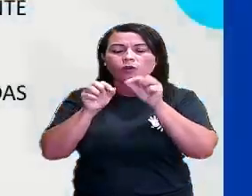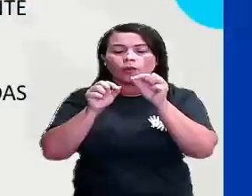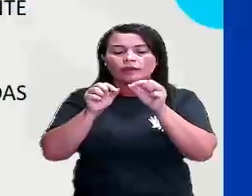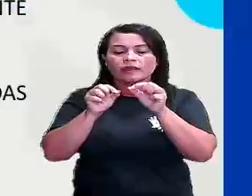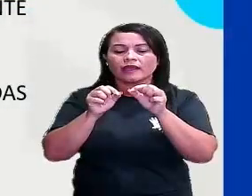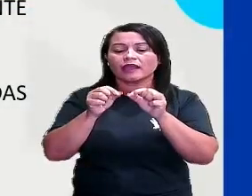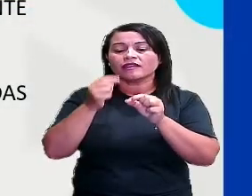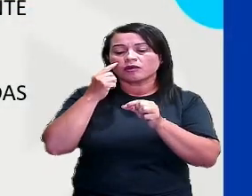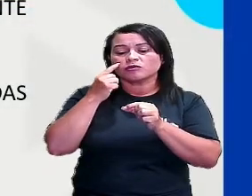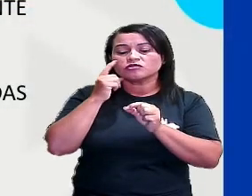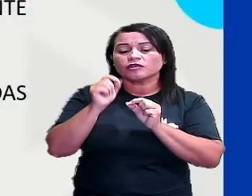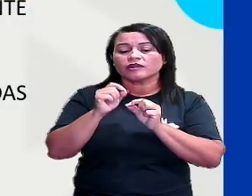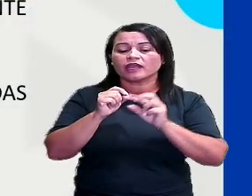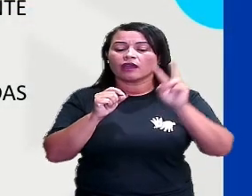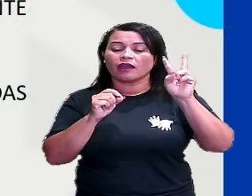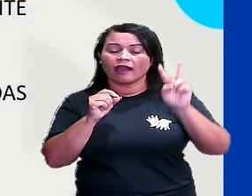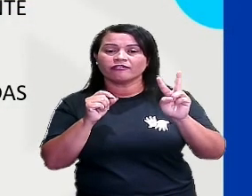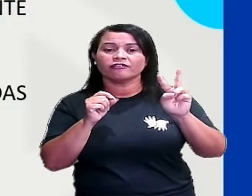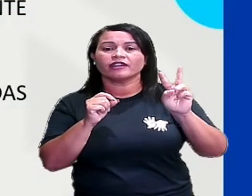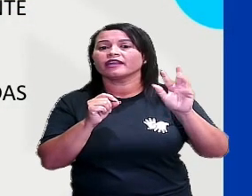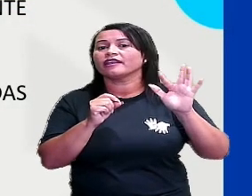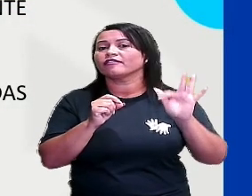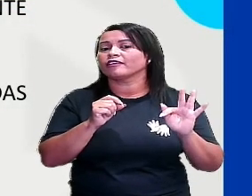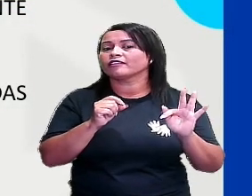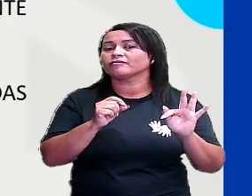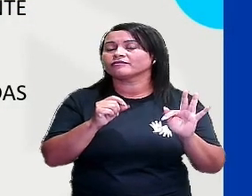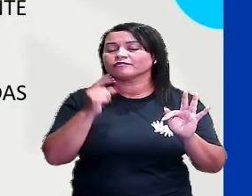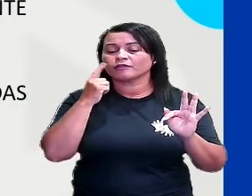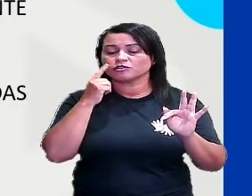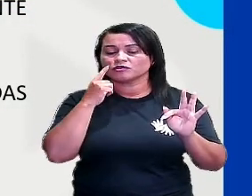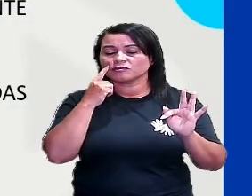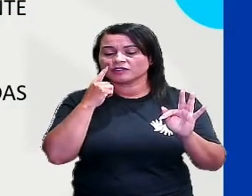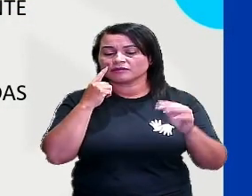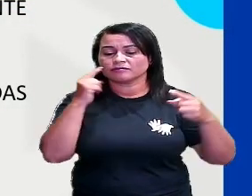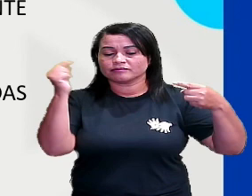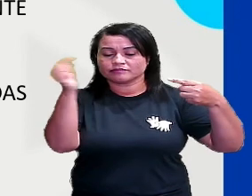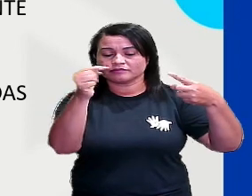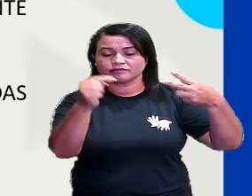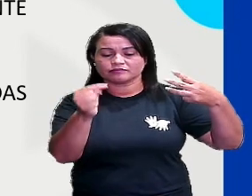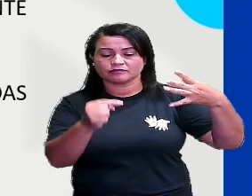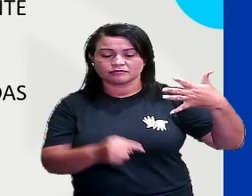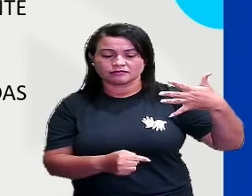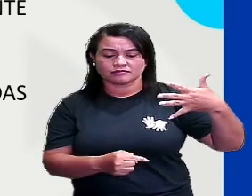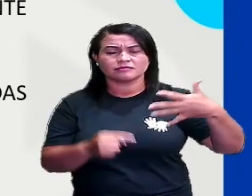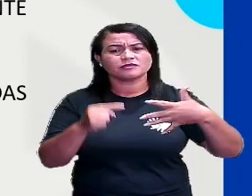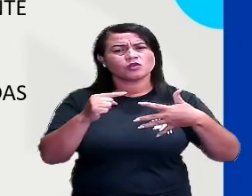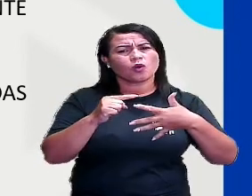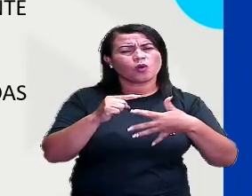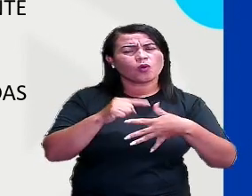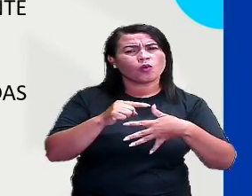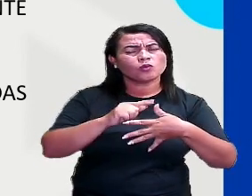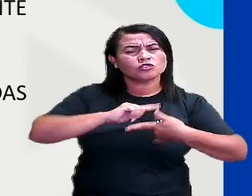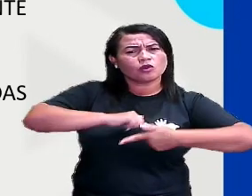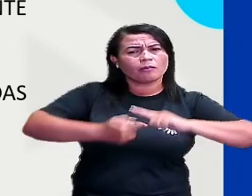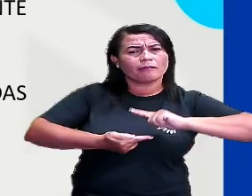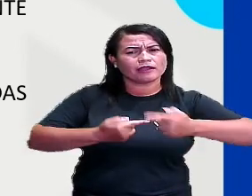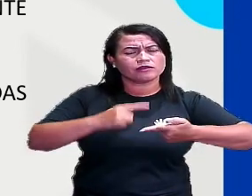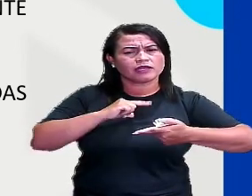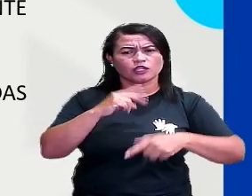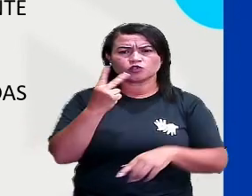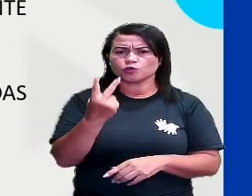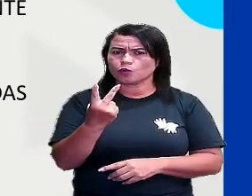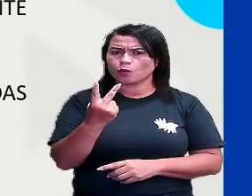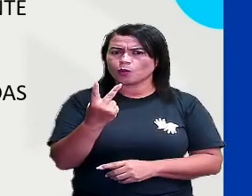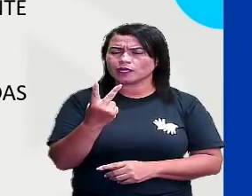alternativas verdadeiras e F para as falsas. Os sólidos geométricos possuem duas dimensões? E aí?